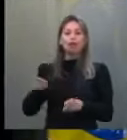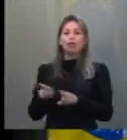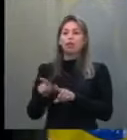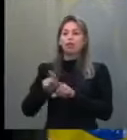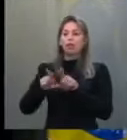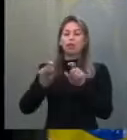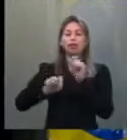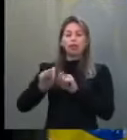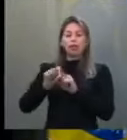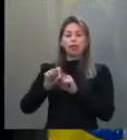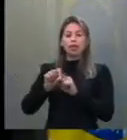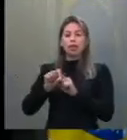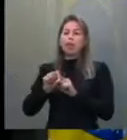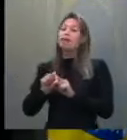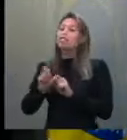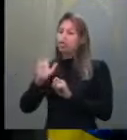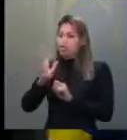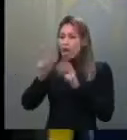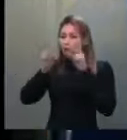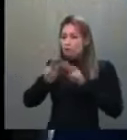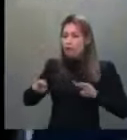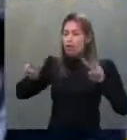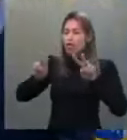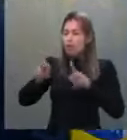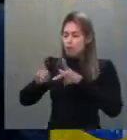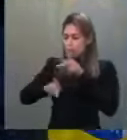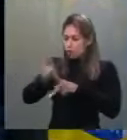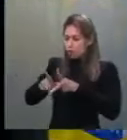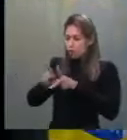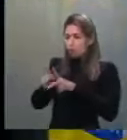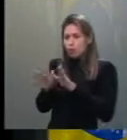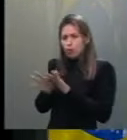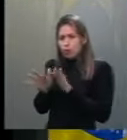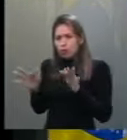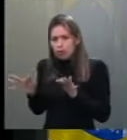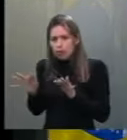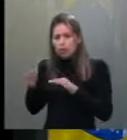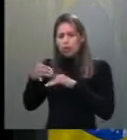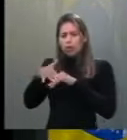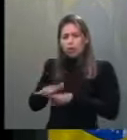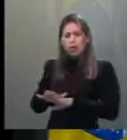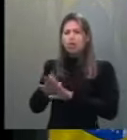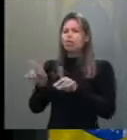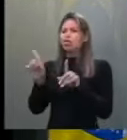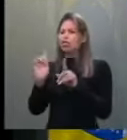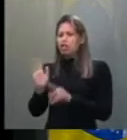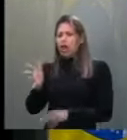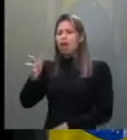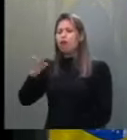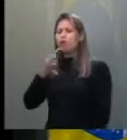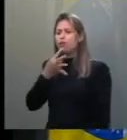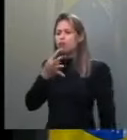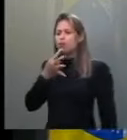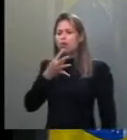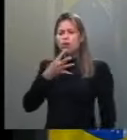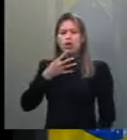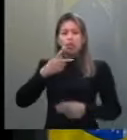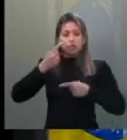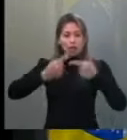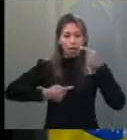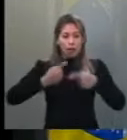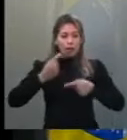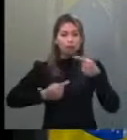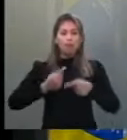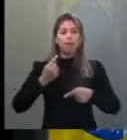das pessoas mais simples, das pessoas que conhecem a política do Acre, já previa que